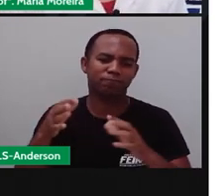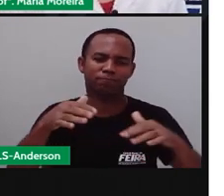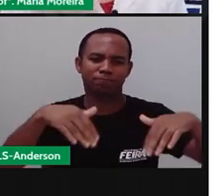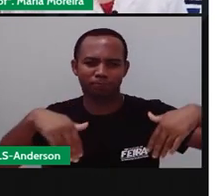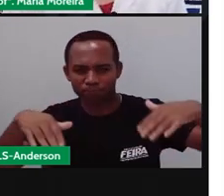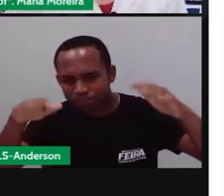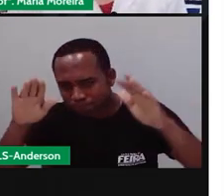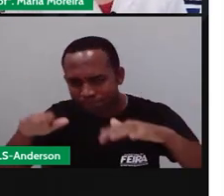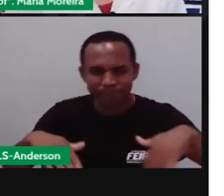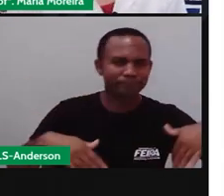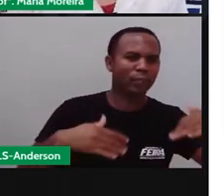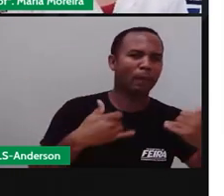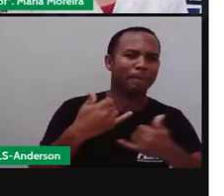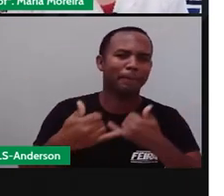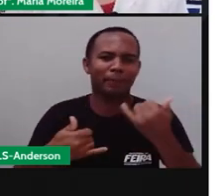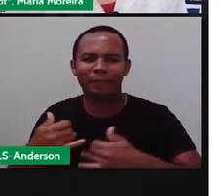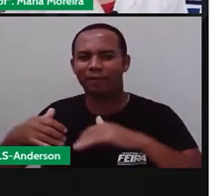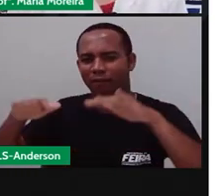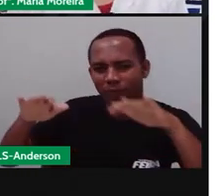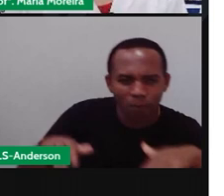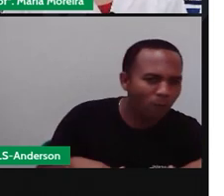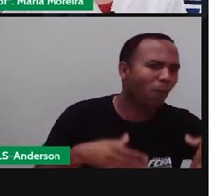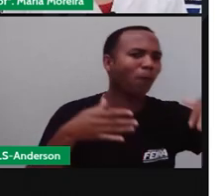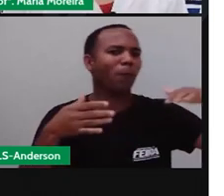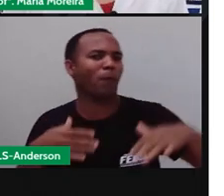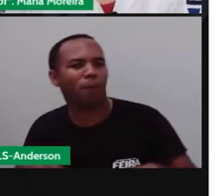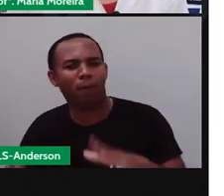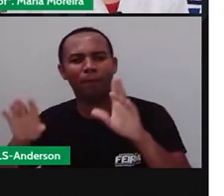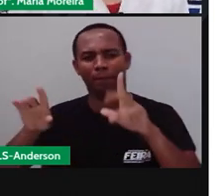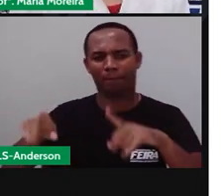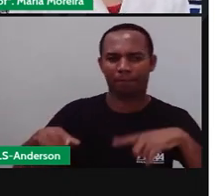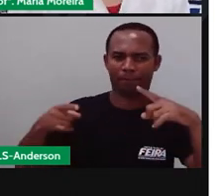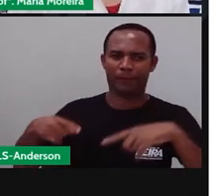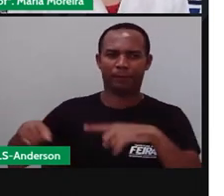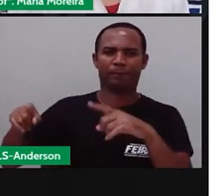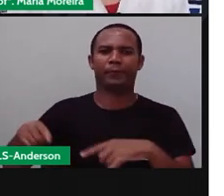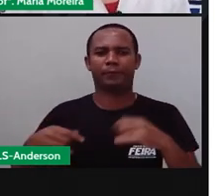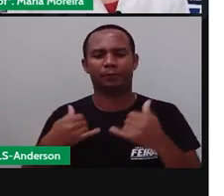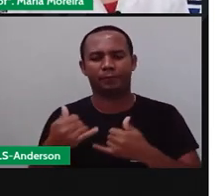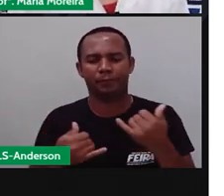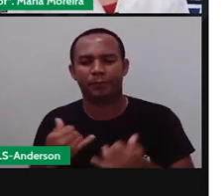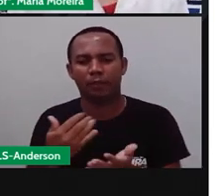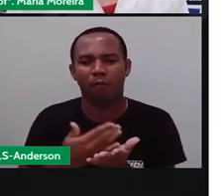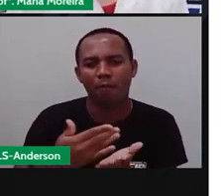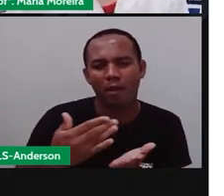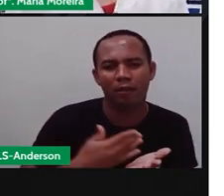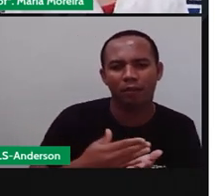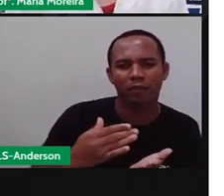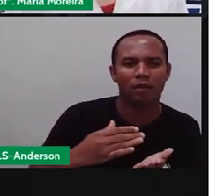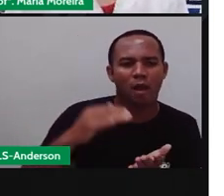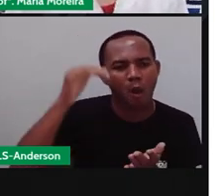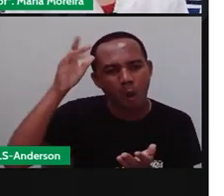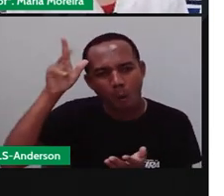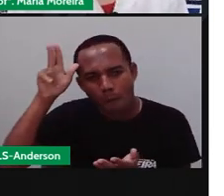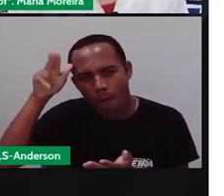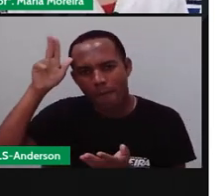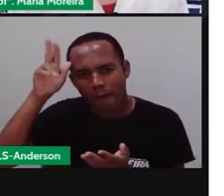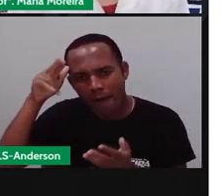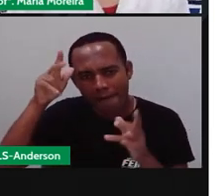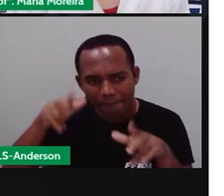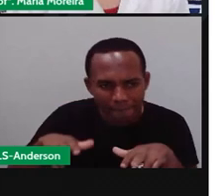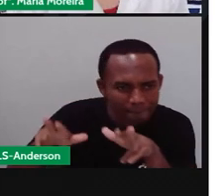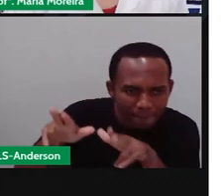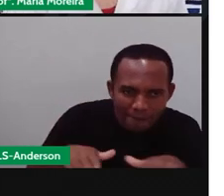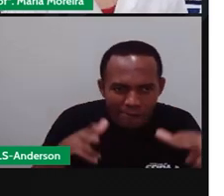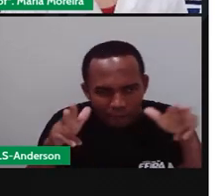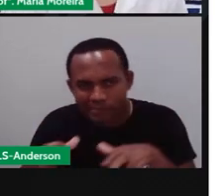o quê? Encendam nesse período aí de festa junina. Porque começa em junho, mas no entanto vai até que mês, até dezembro.